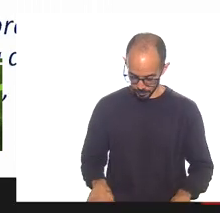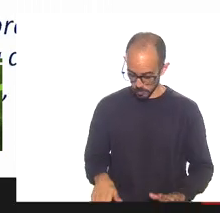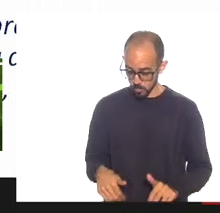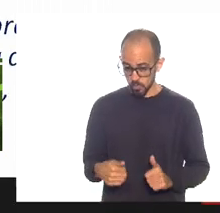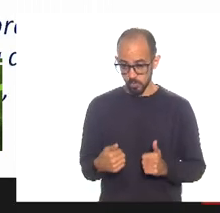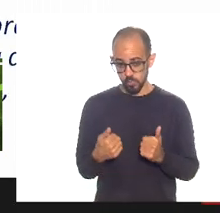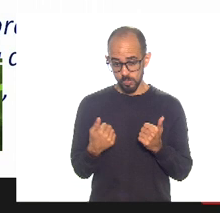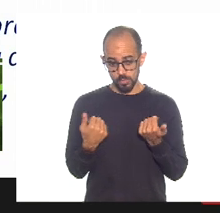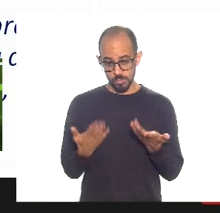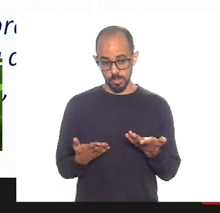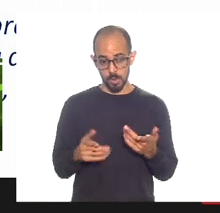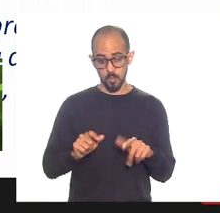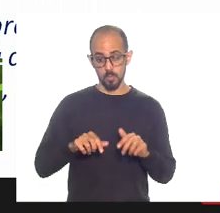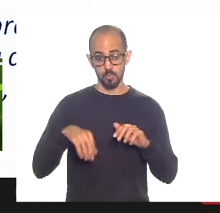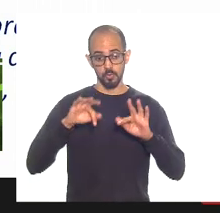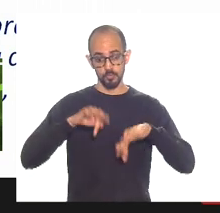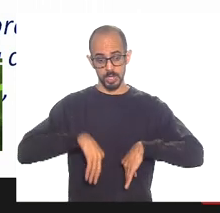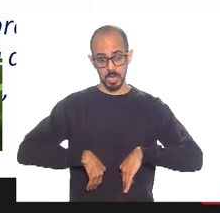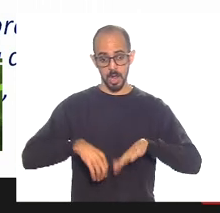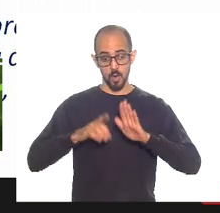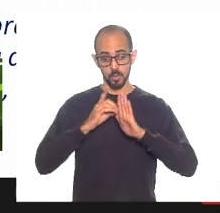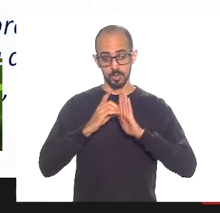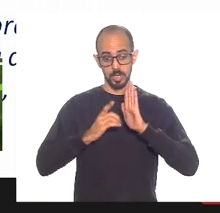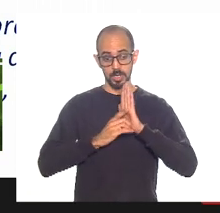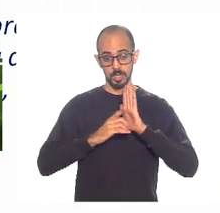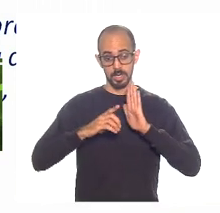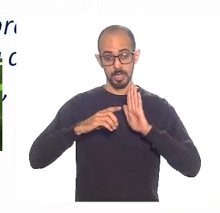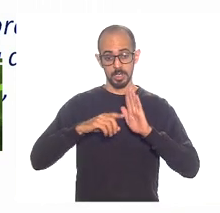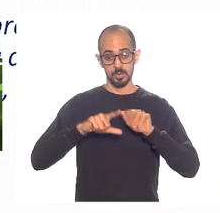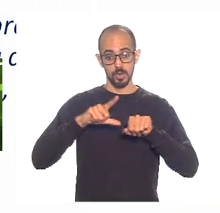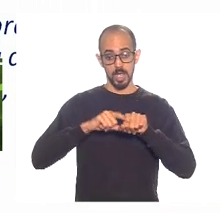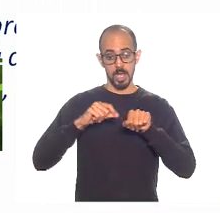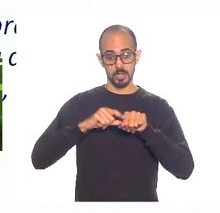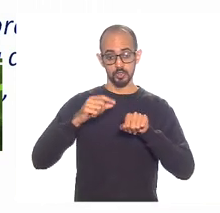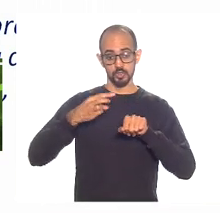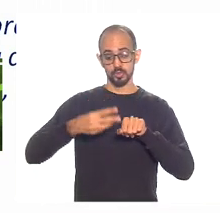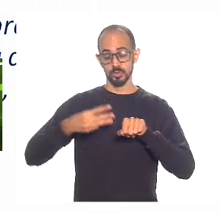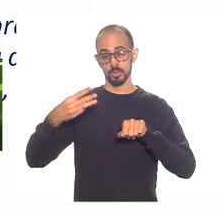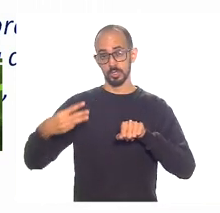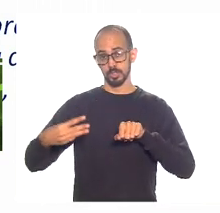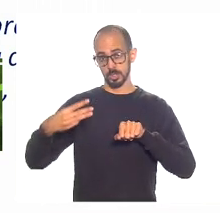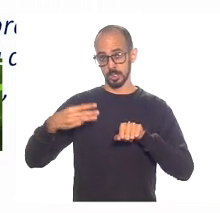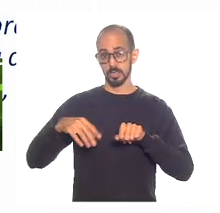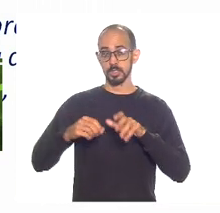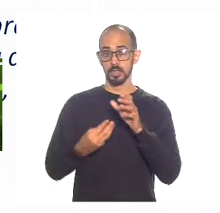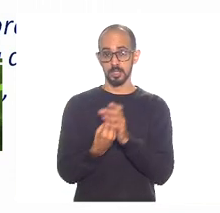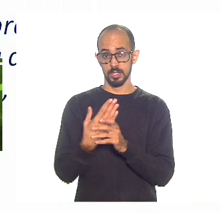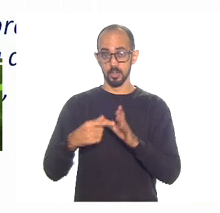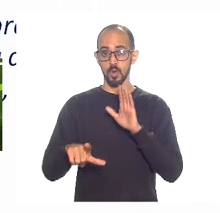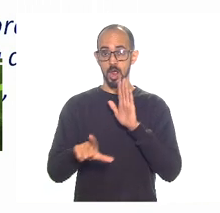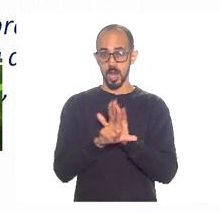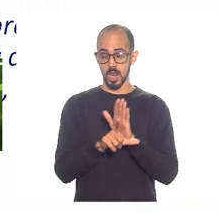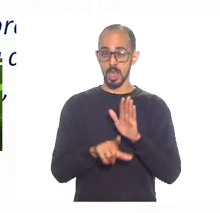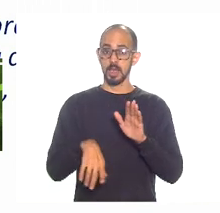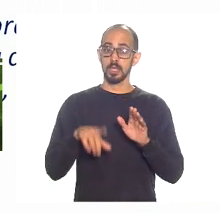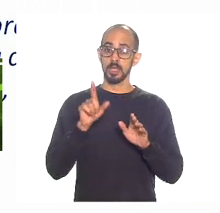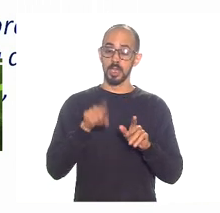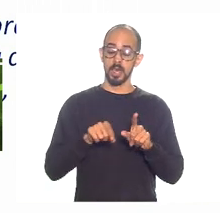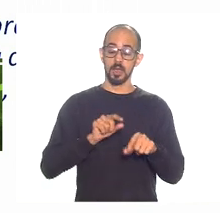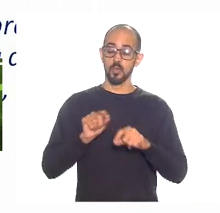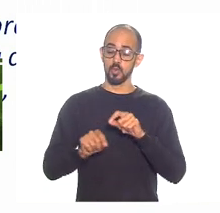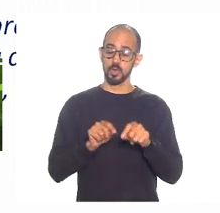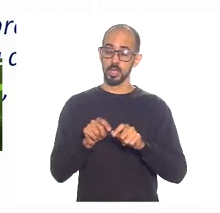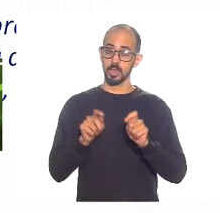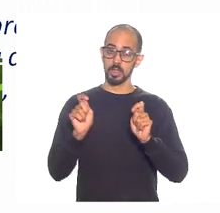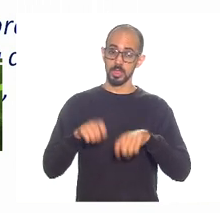E, por último, isso está no decreto, que regulamentou a lei, regulamentou a lei, artigo 33, poderão ser